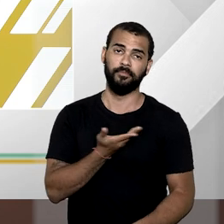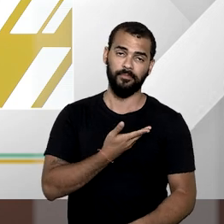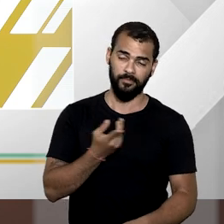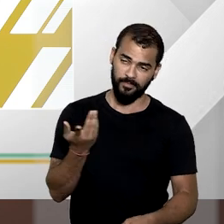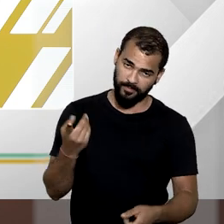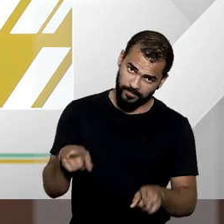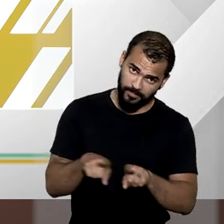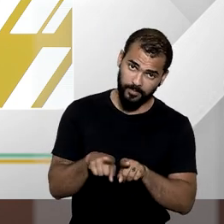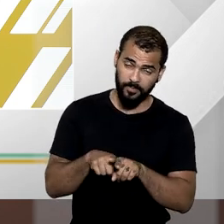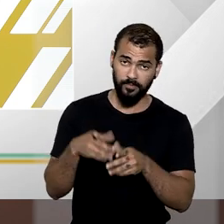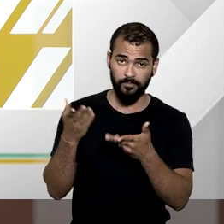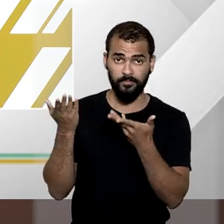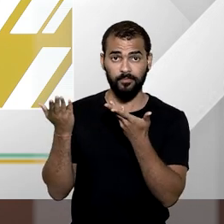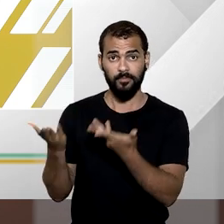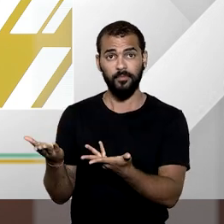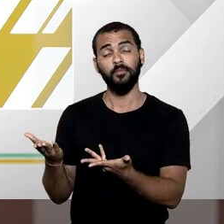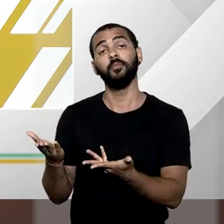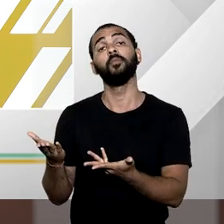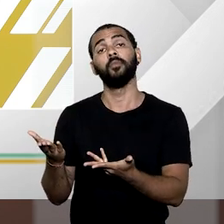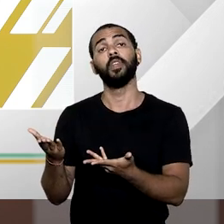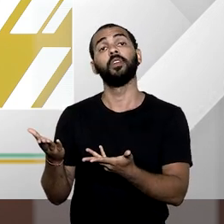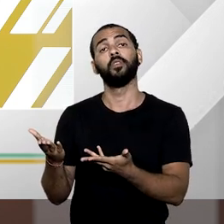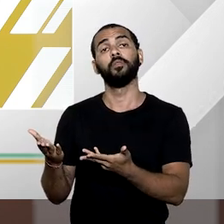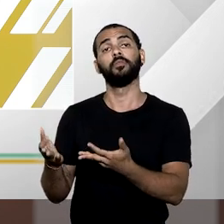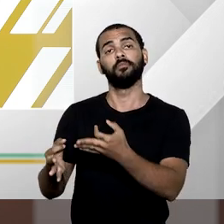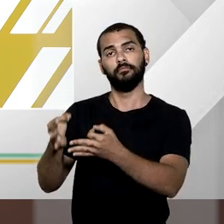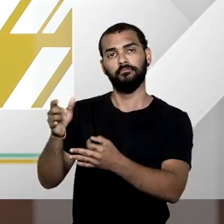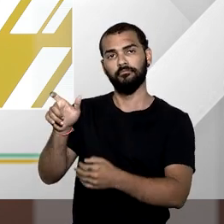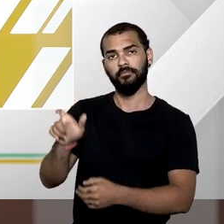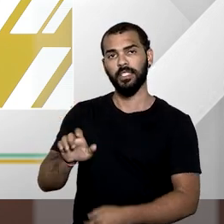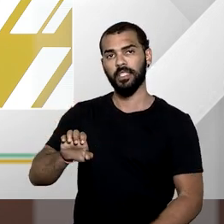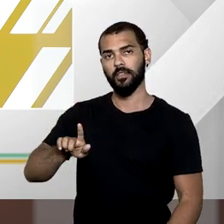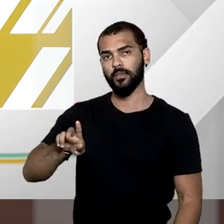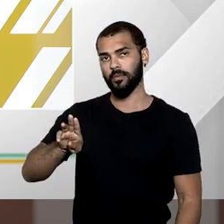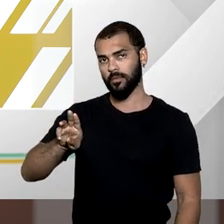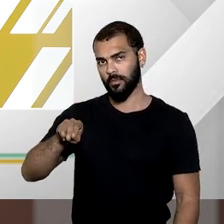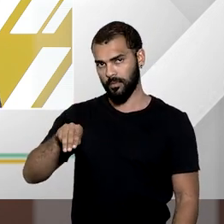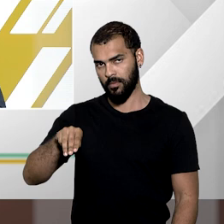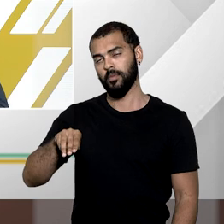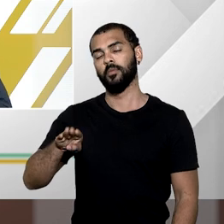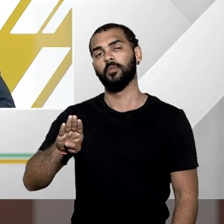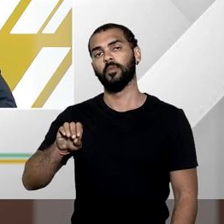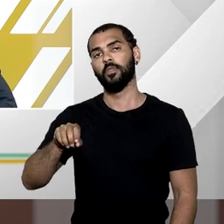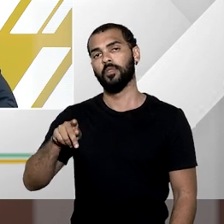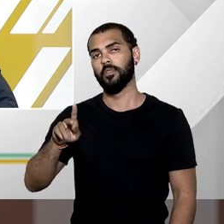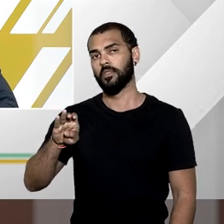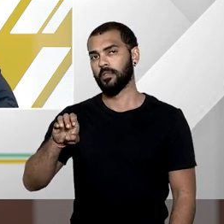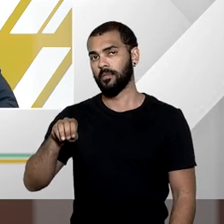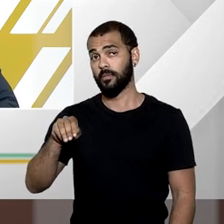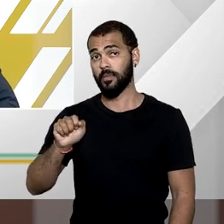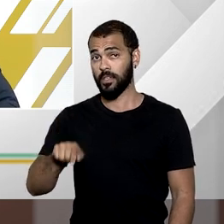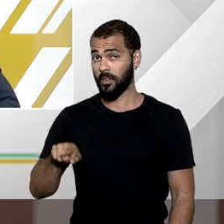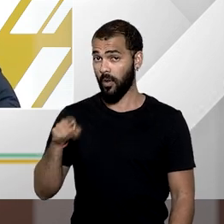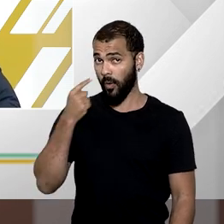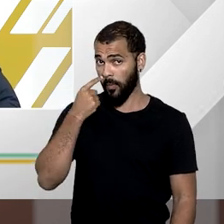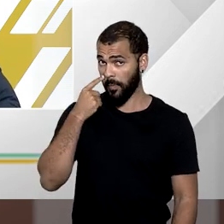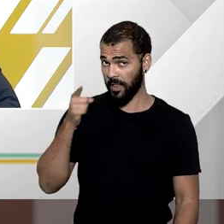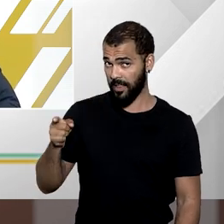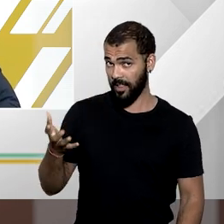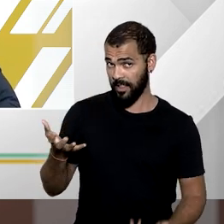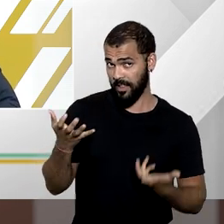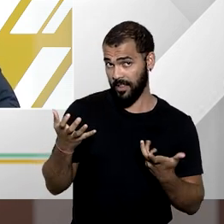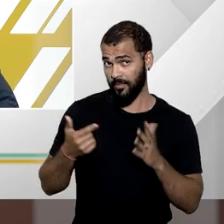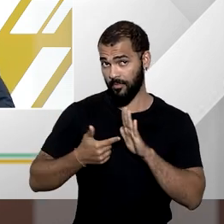a cumplicidade, desse notável jurista que é Egon Bockmann. E vocês saibam do seguinte, Egon, ele agora quis